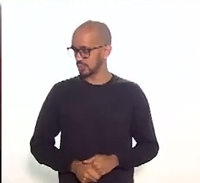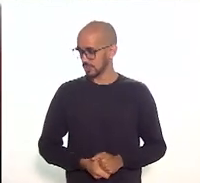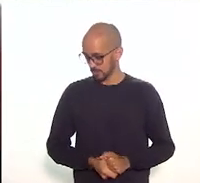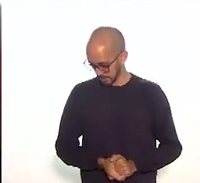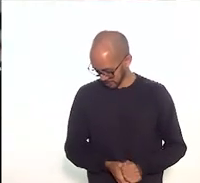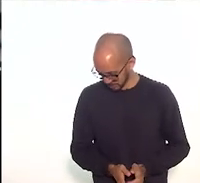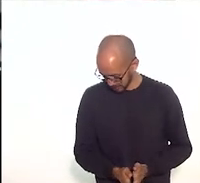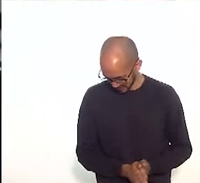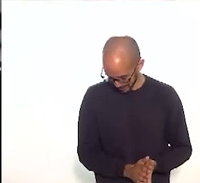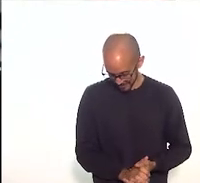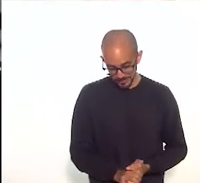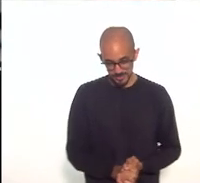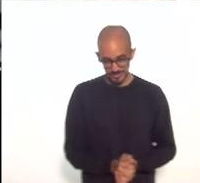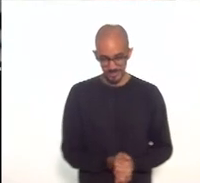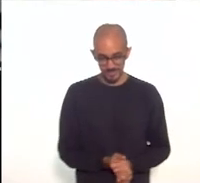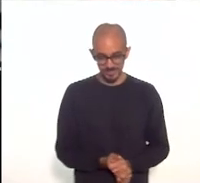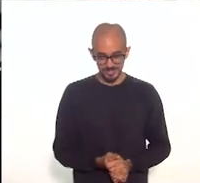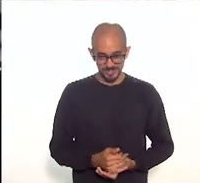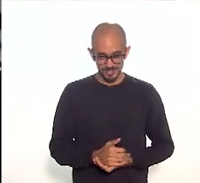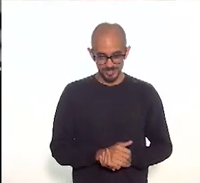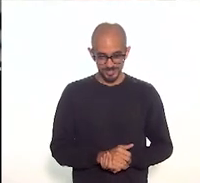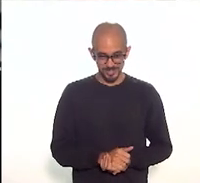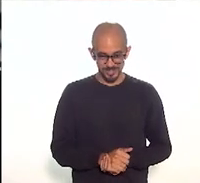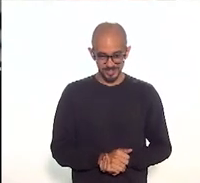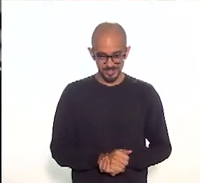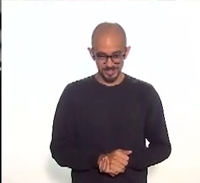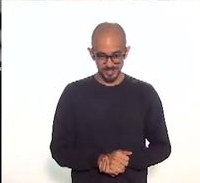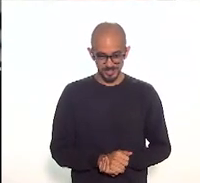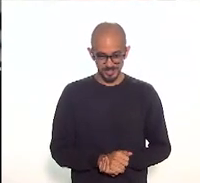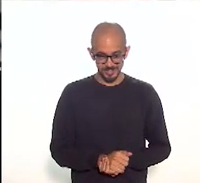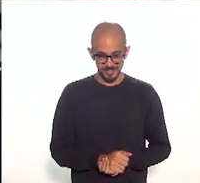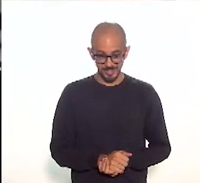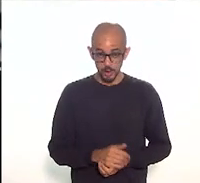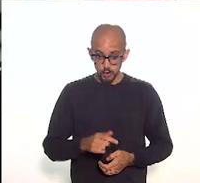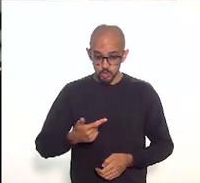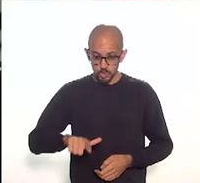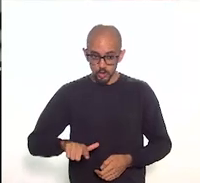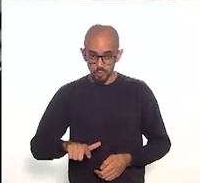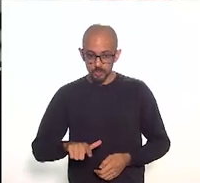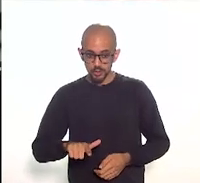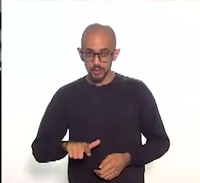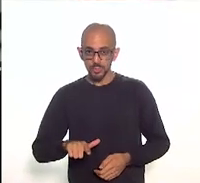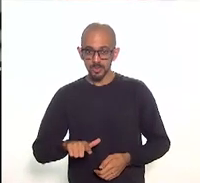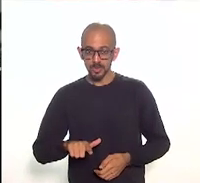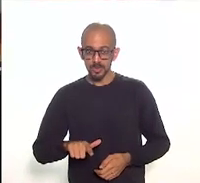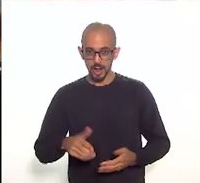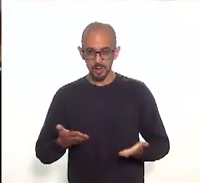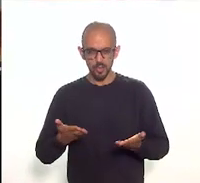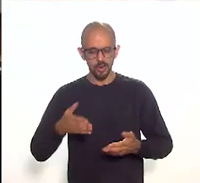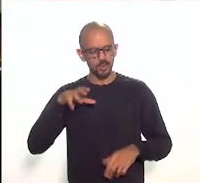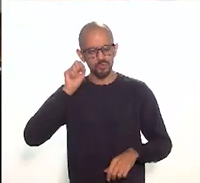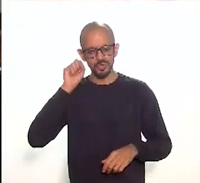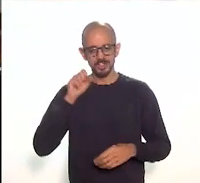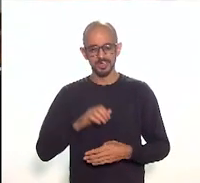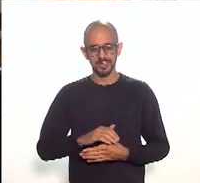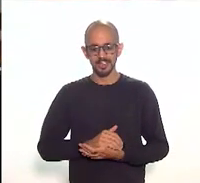Está sem som. Está sem som, Daniela. De novo? De novo. Bom, agora estou ouvindo.